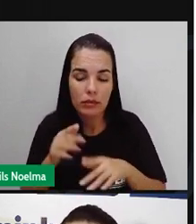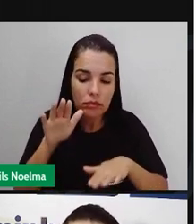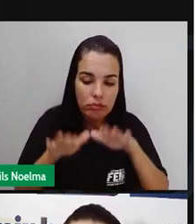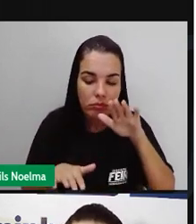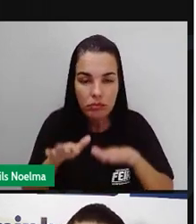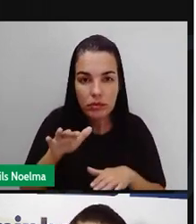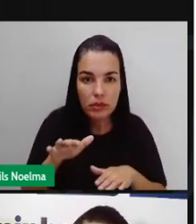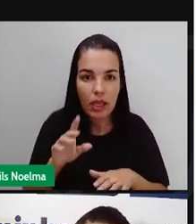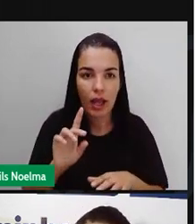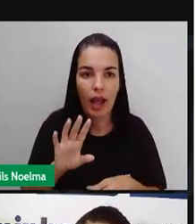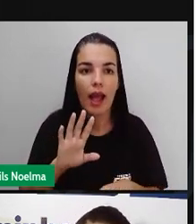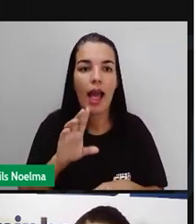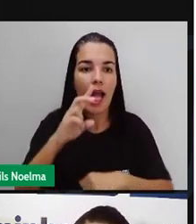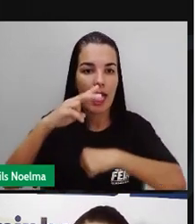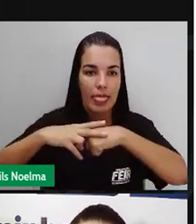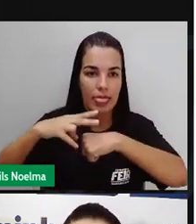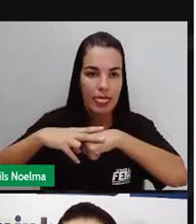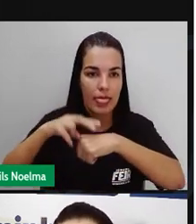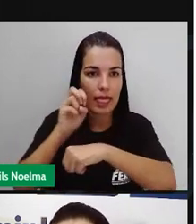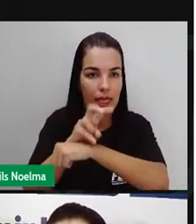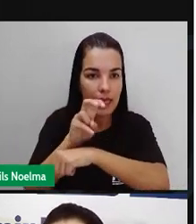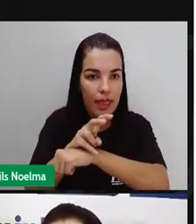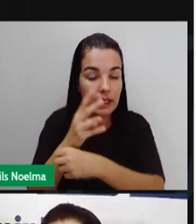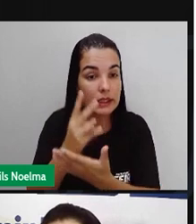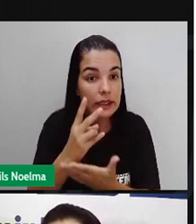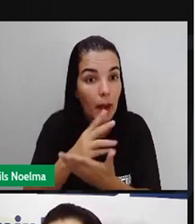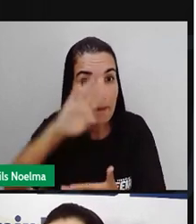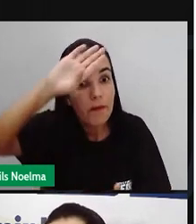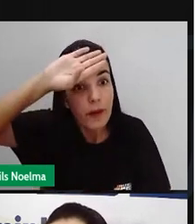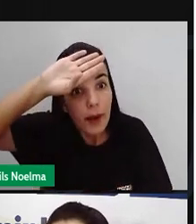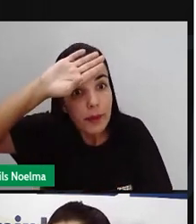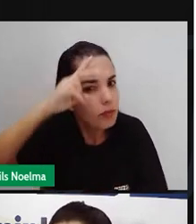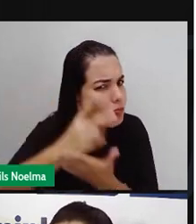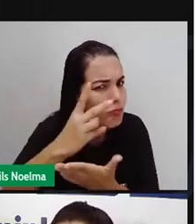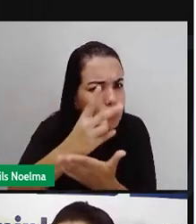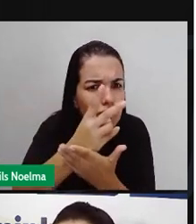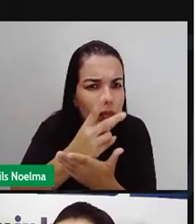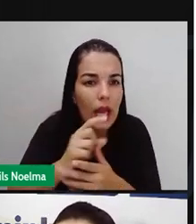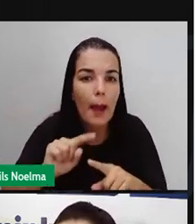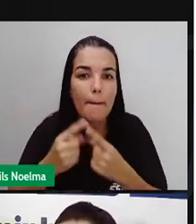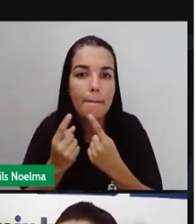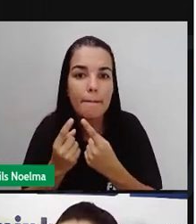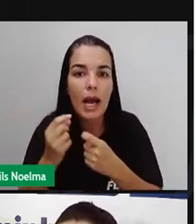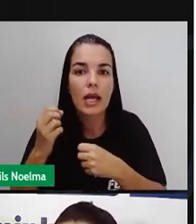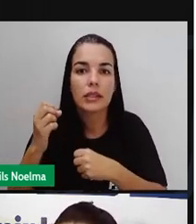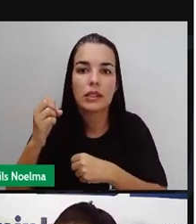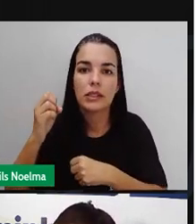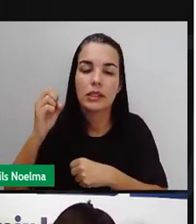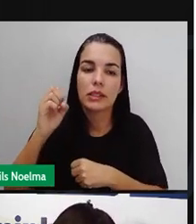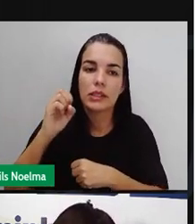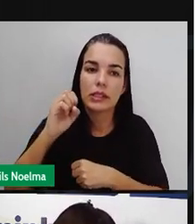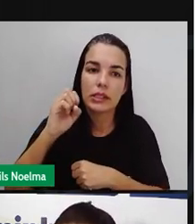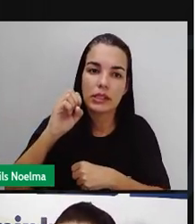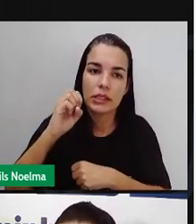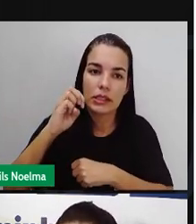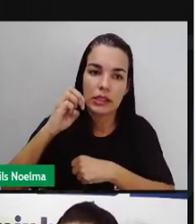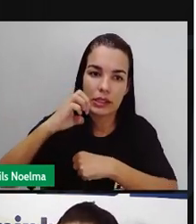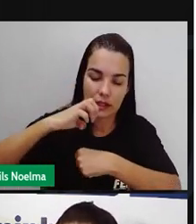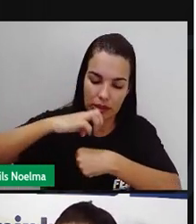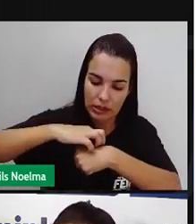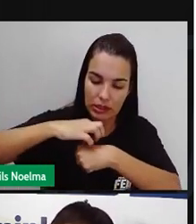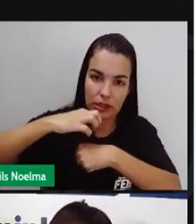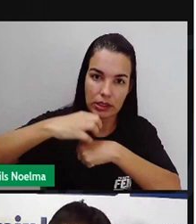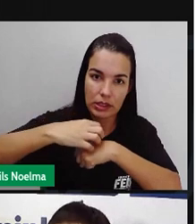Já na dengue, sempre está presente. No caso da zika, pode estar presente, mas vai ser a febre baixa, ao